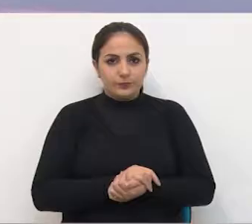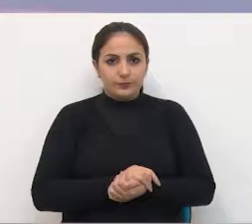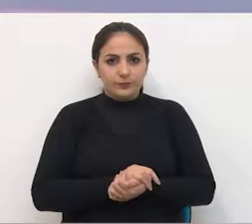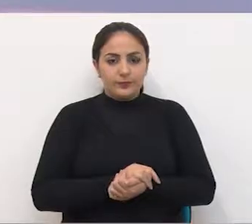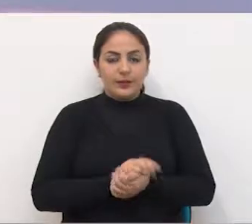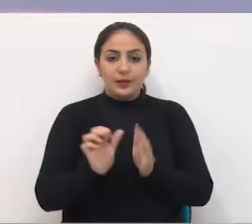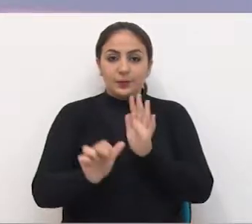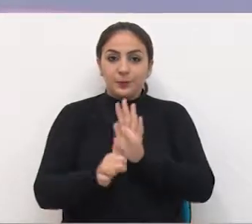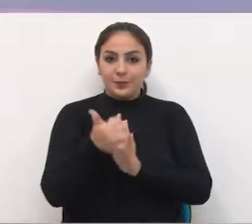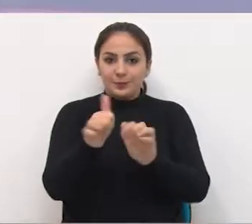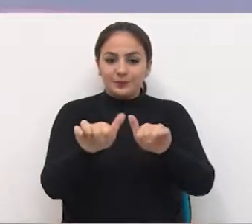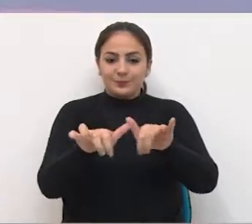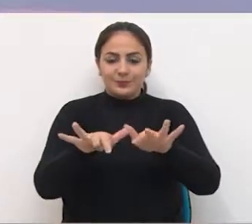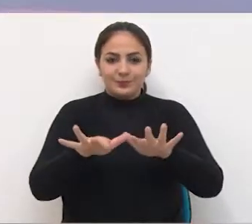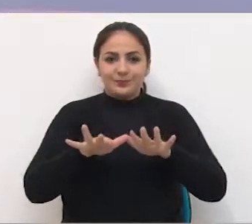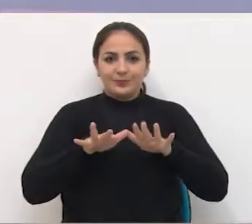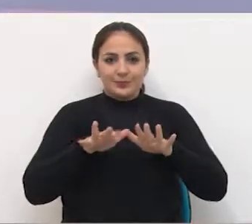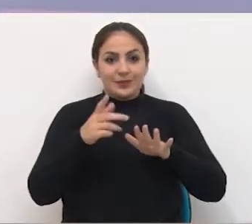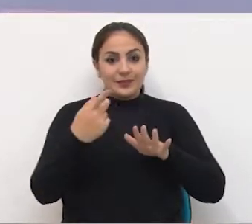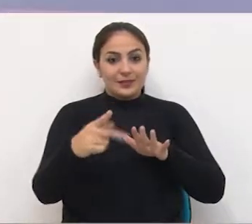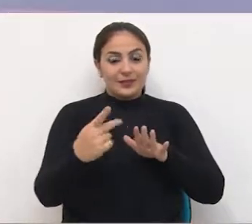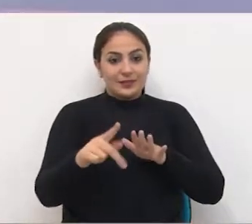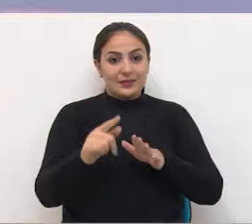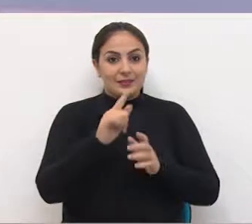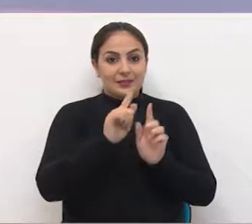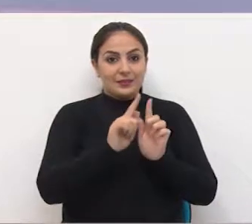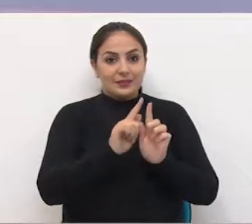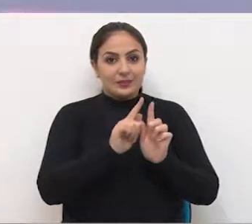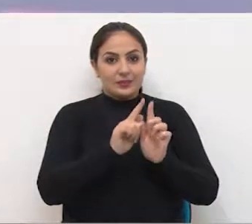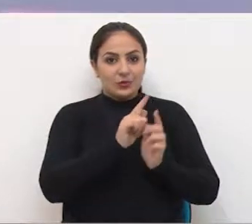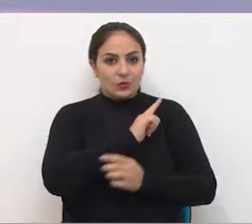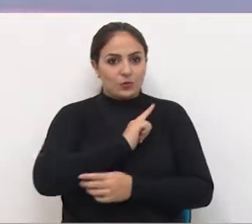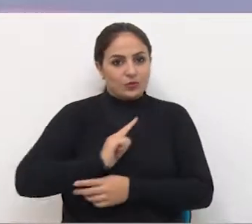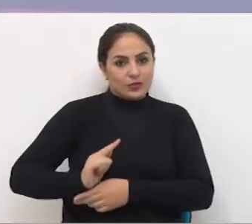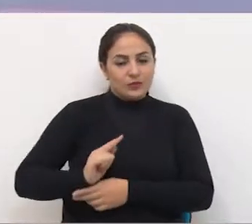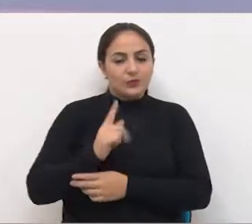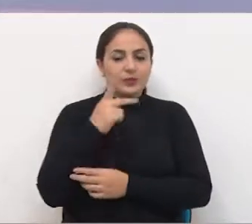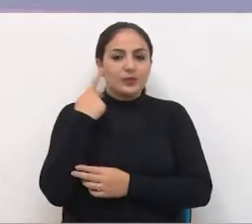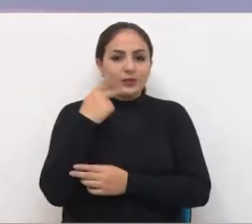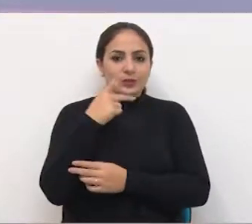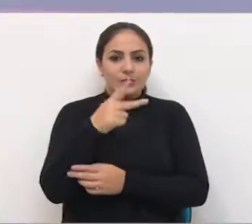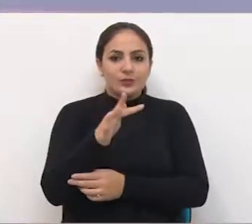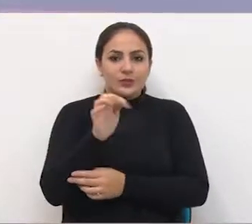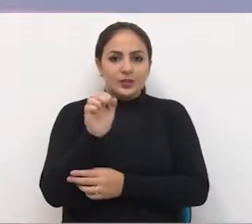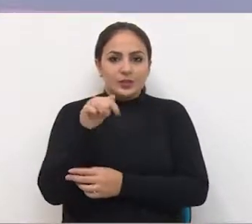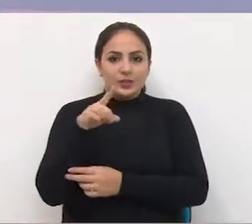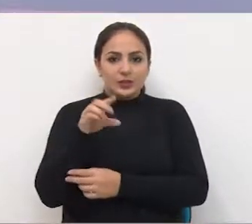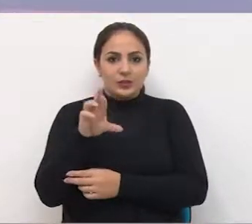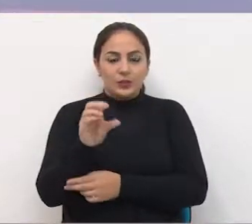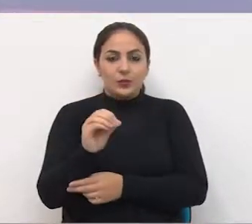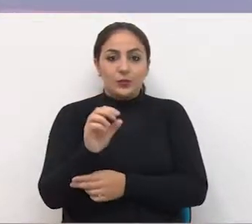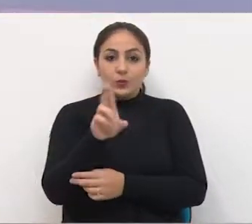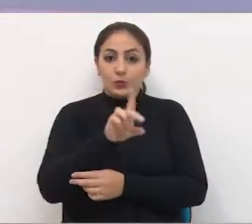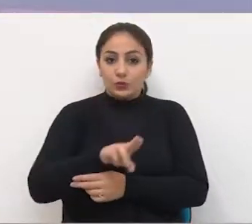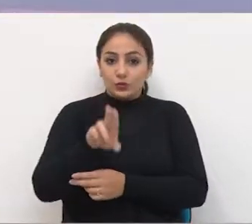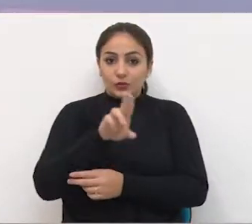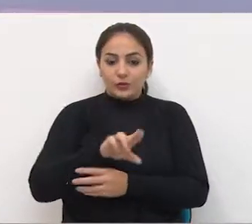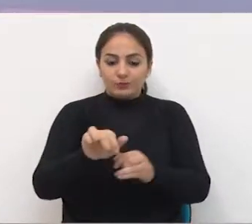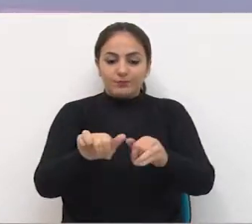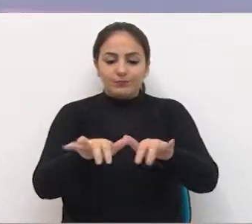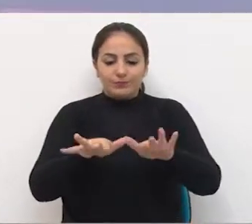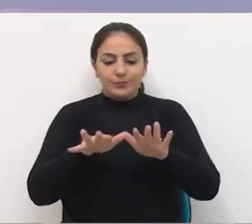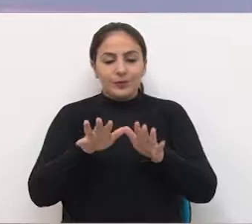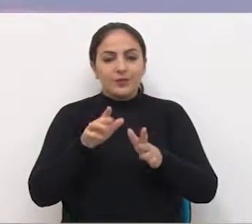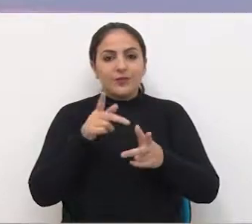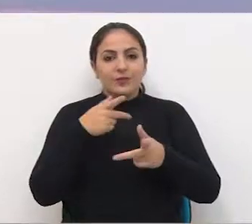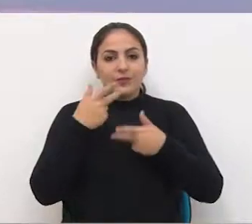Em seu primeiro grande expediente desta legislatura, o vereador Fernando Rigon utilizou a tribuna para fazer um balanço de